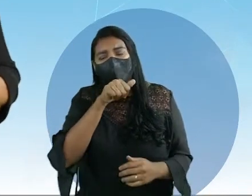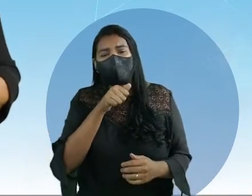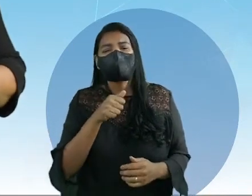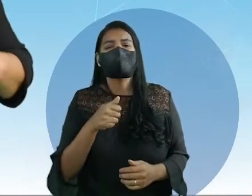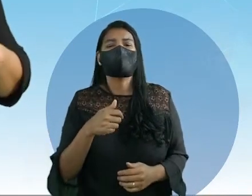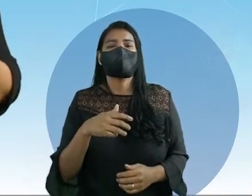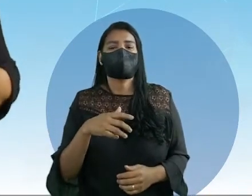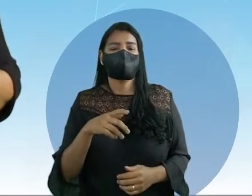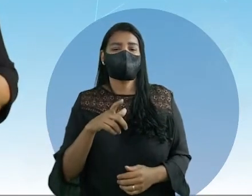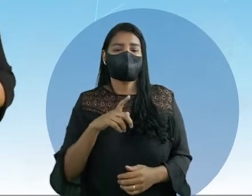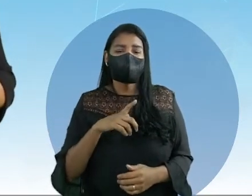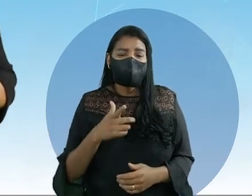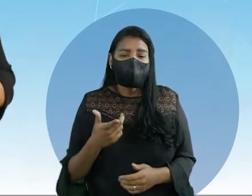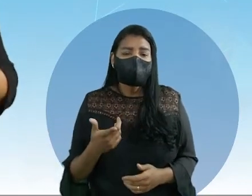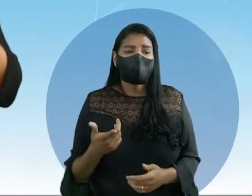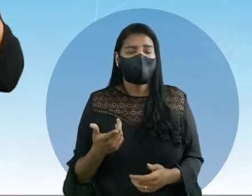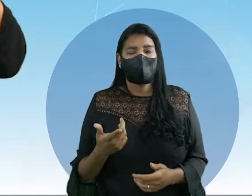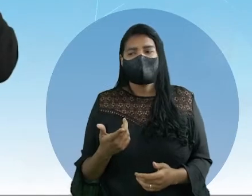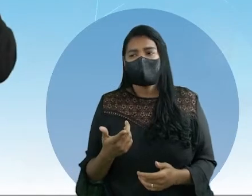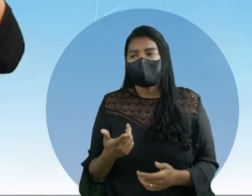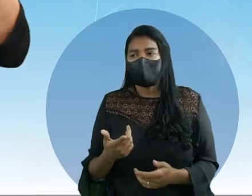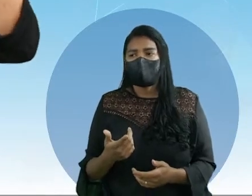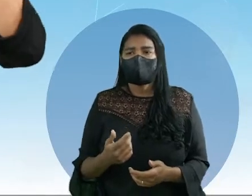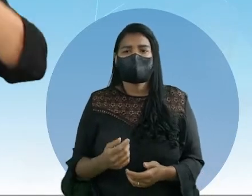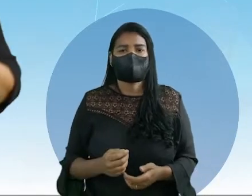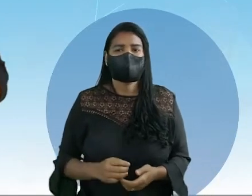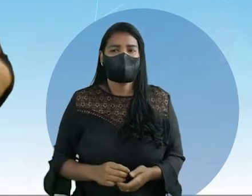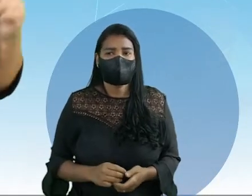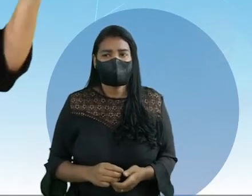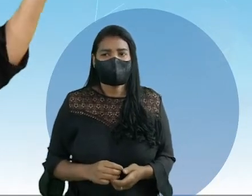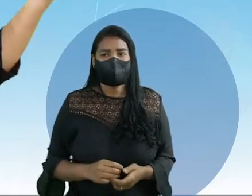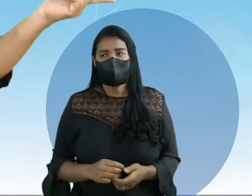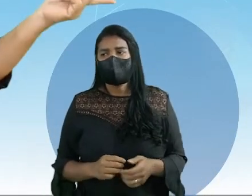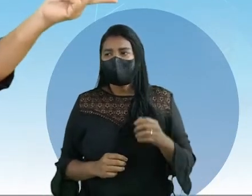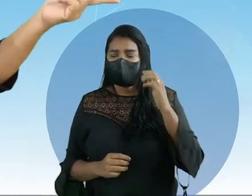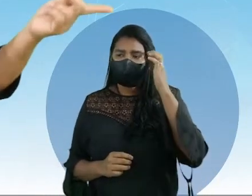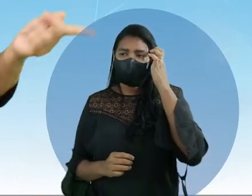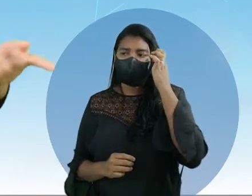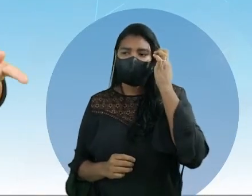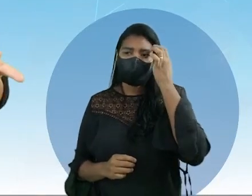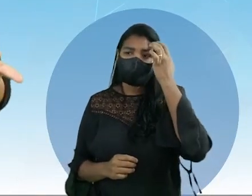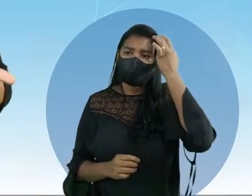estão até... Como é que chama a palavrinha que eu vi agora? Como,